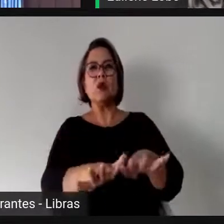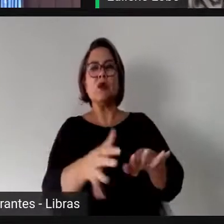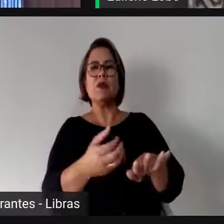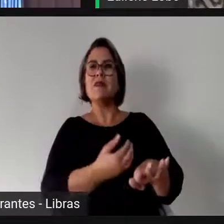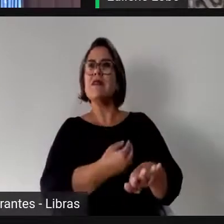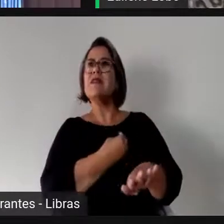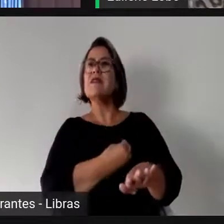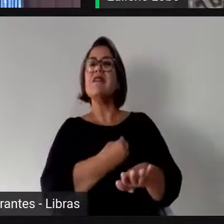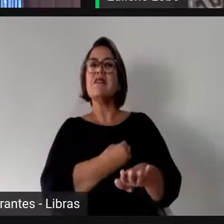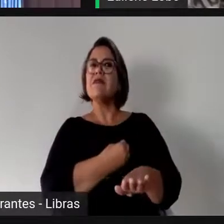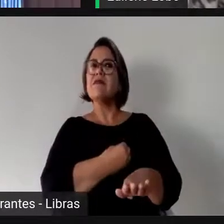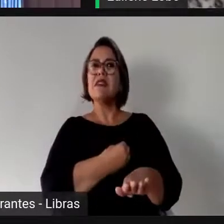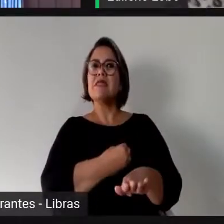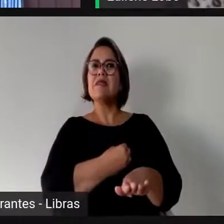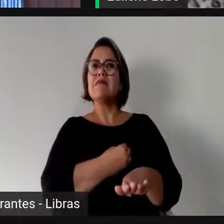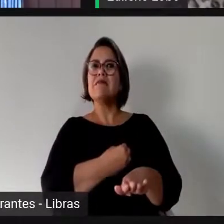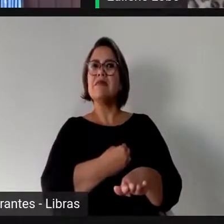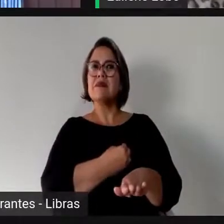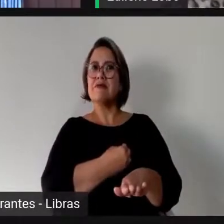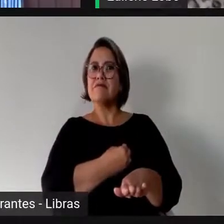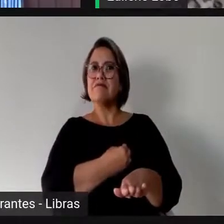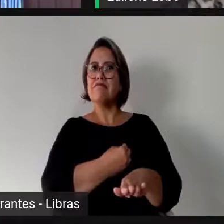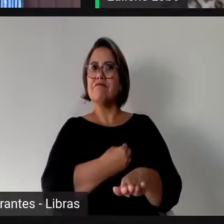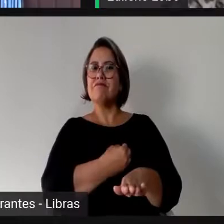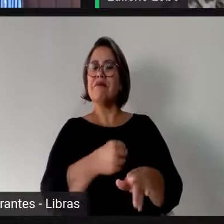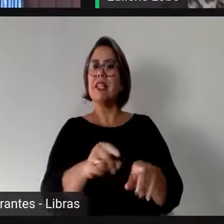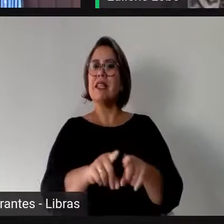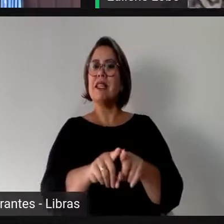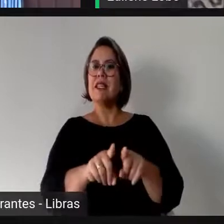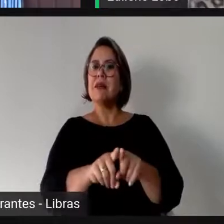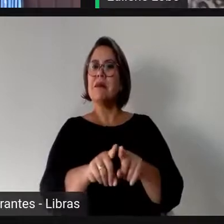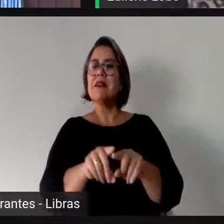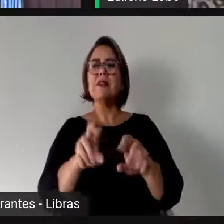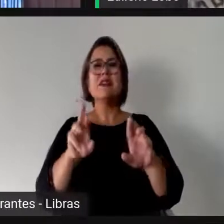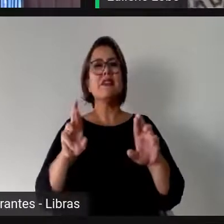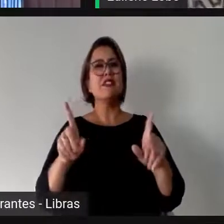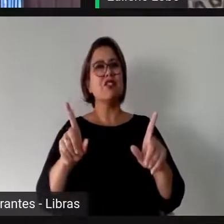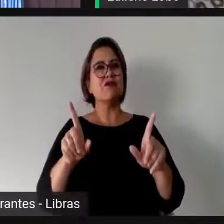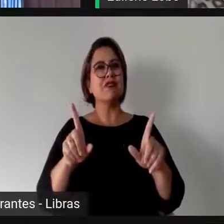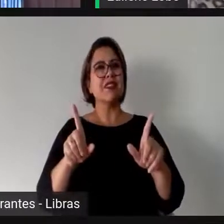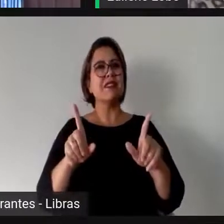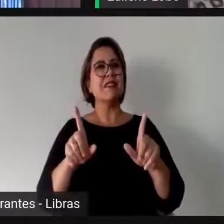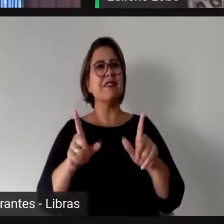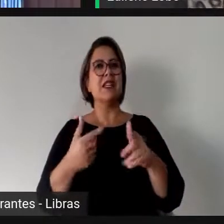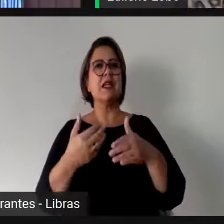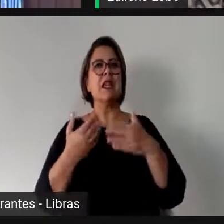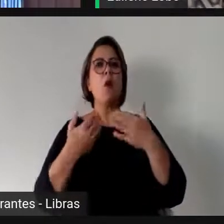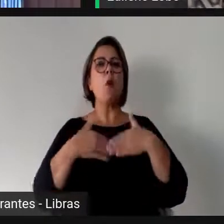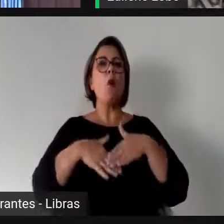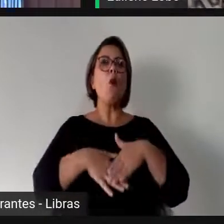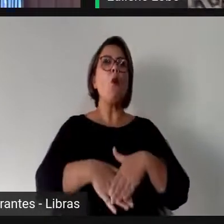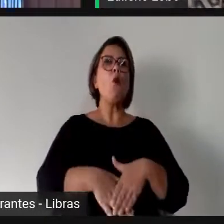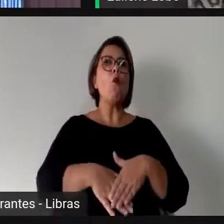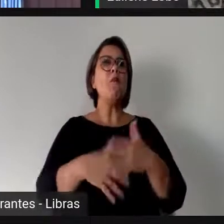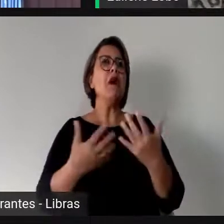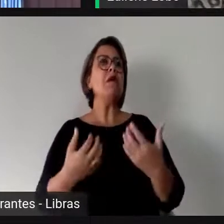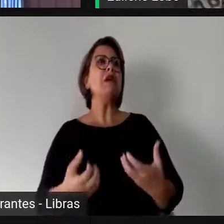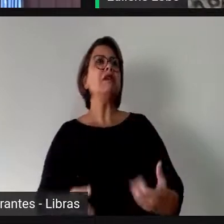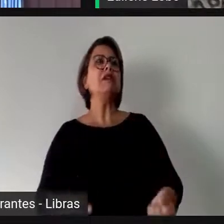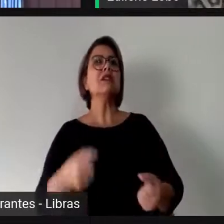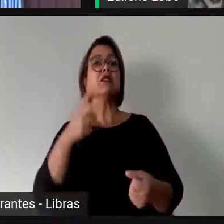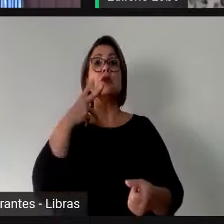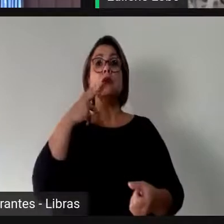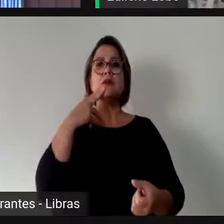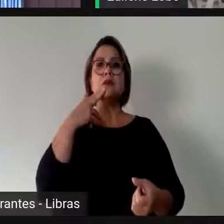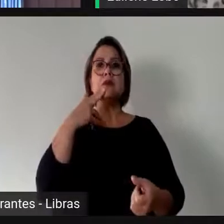precisamos nos acostumar, diferente da acomodação a esse cenário, precisamos nos